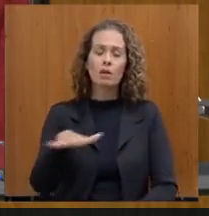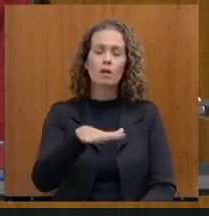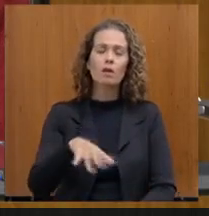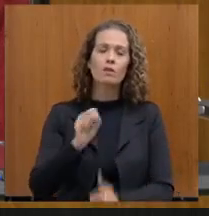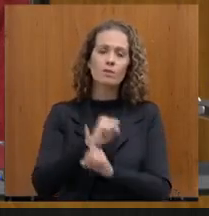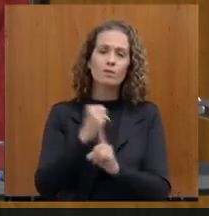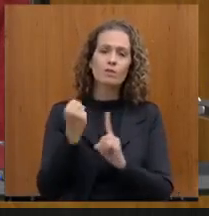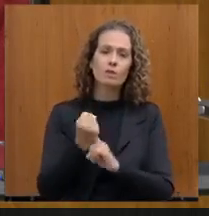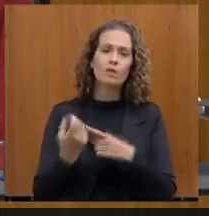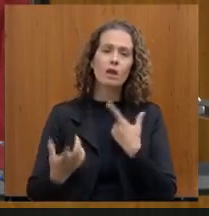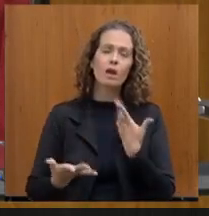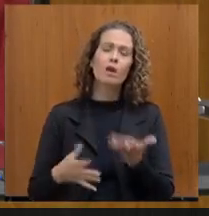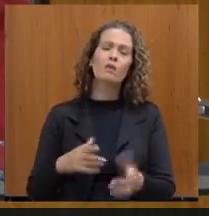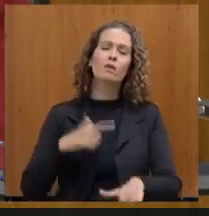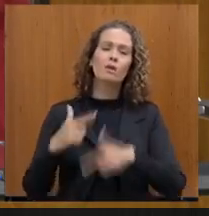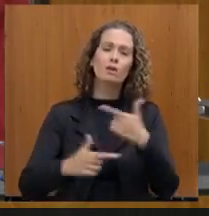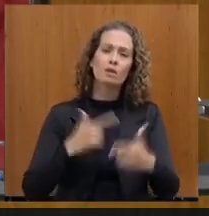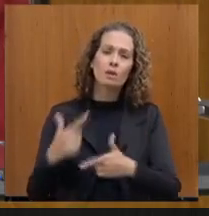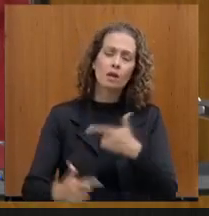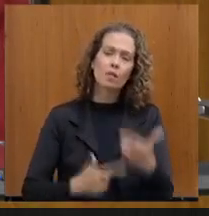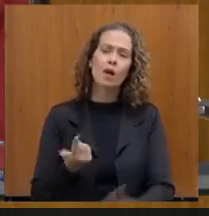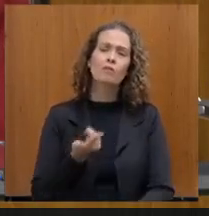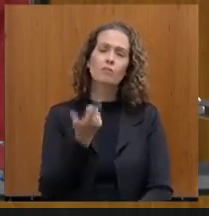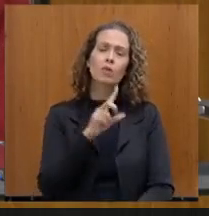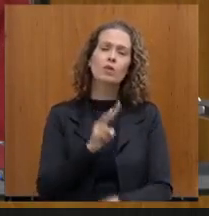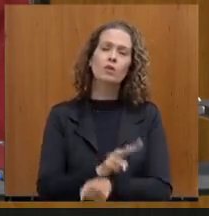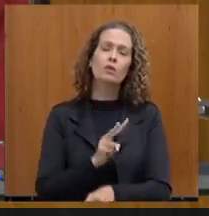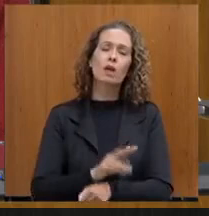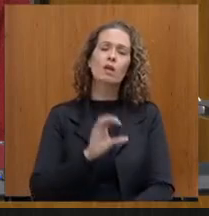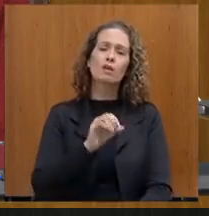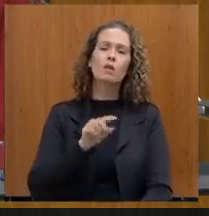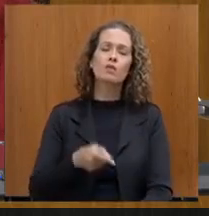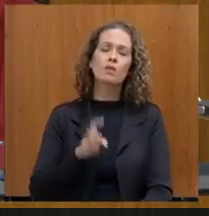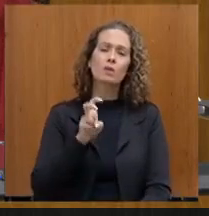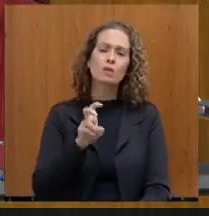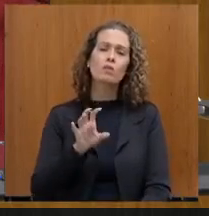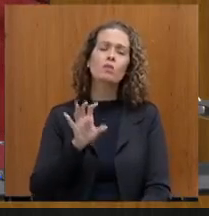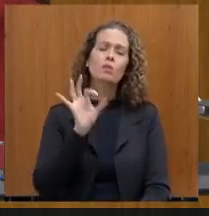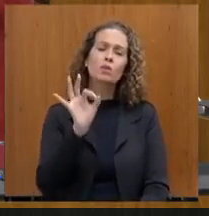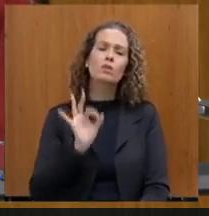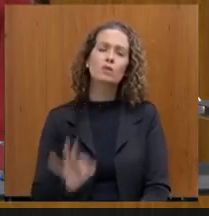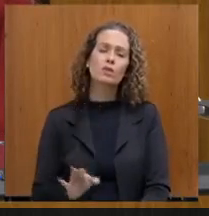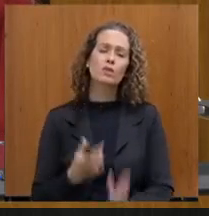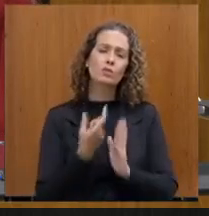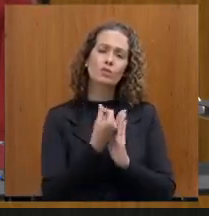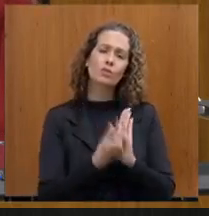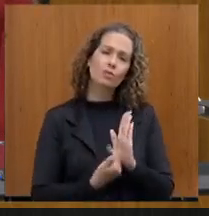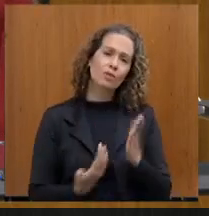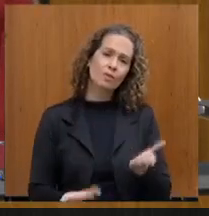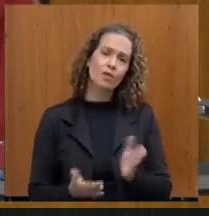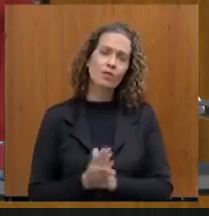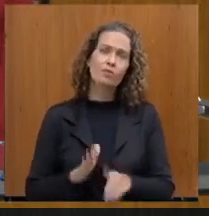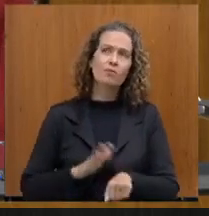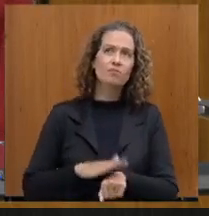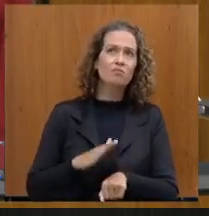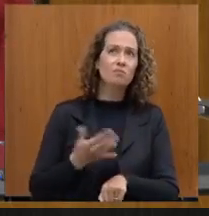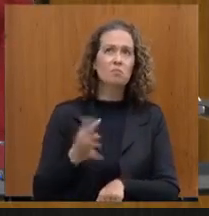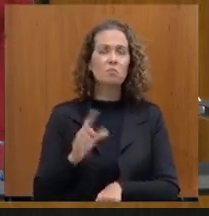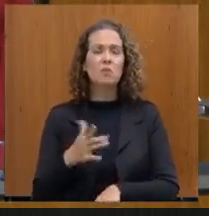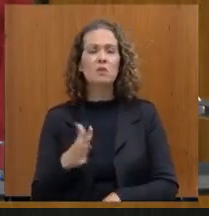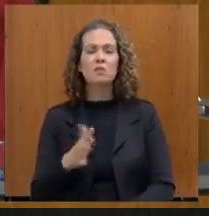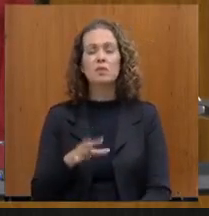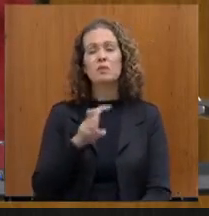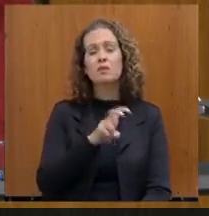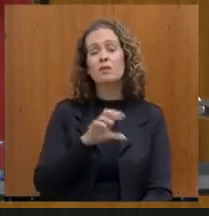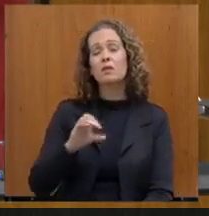trabalha com geração de emprego e renda, 0,5% do orçamento. Nós estamos falando de pouco mais de 500 milhões de reais.